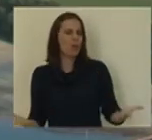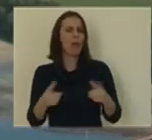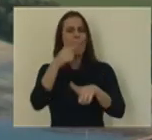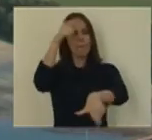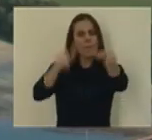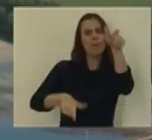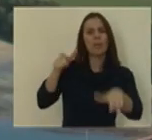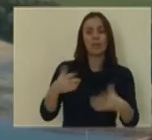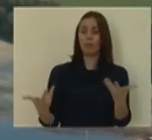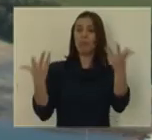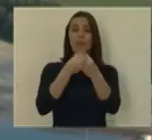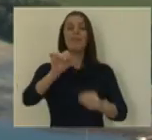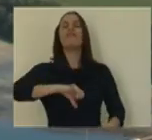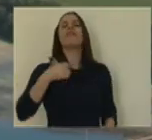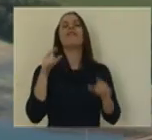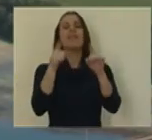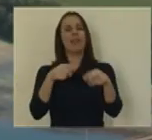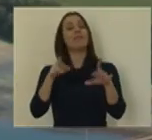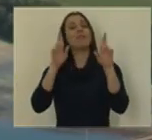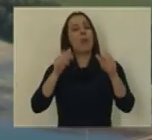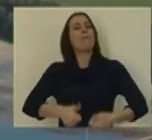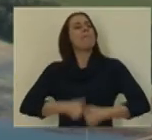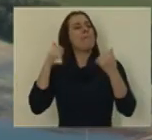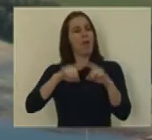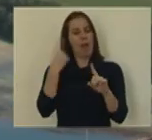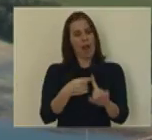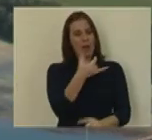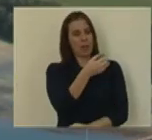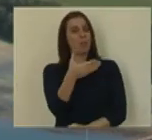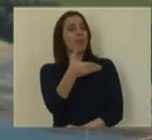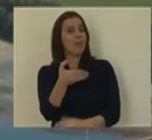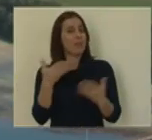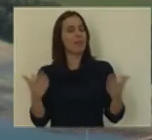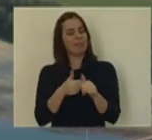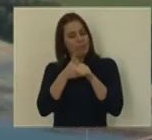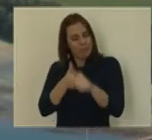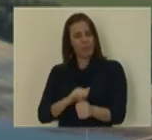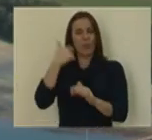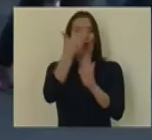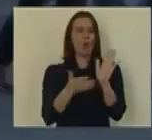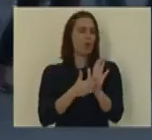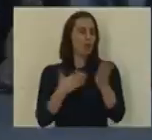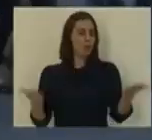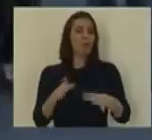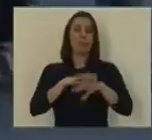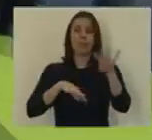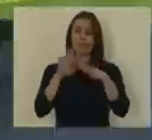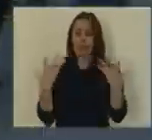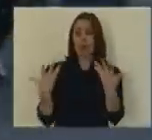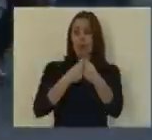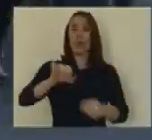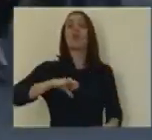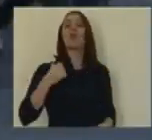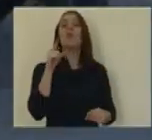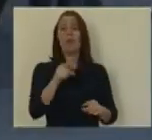com os cidadãos, agindo com os verdes. Desejamos um melhor ano de 2017, cumprindo a Constituição. Agir com os